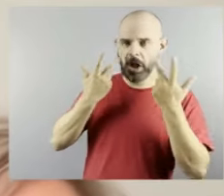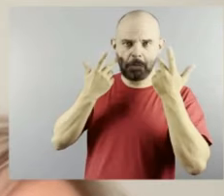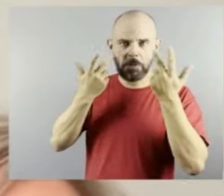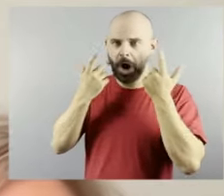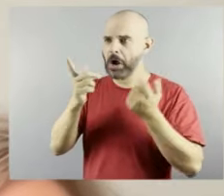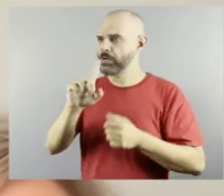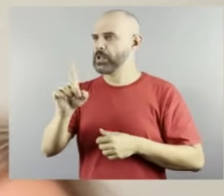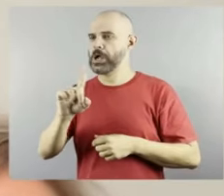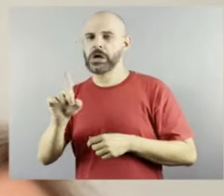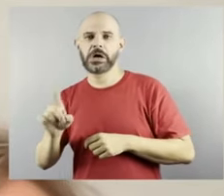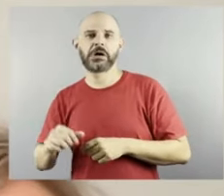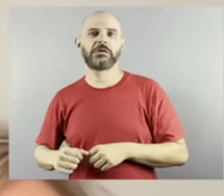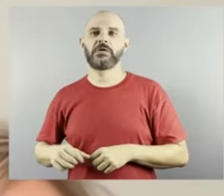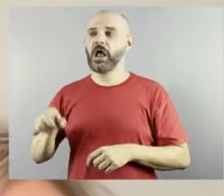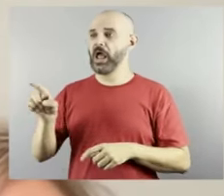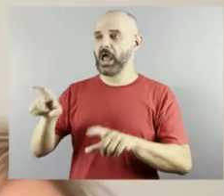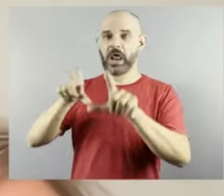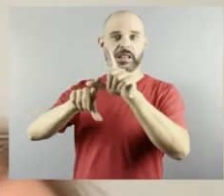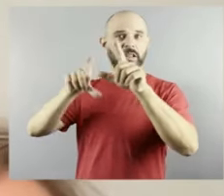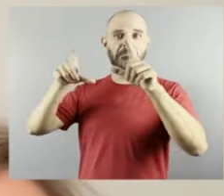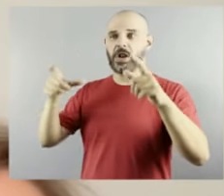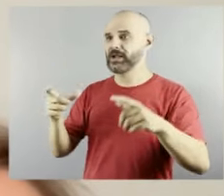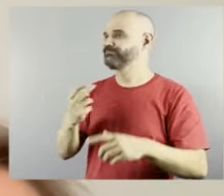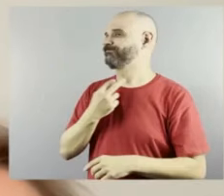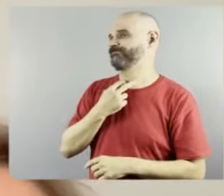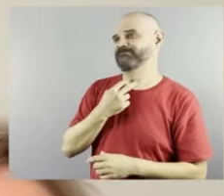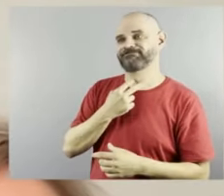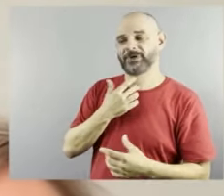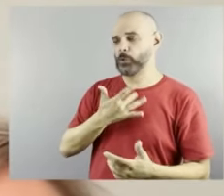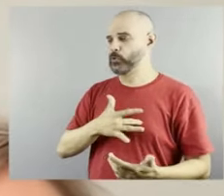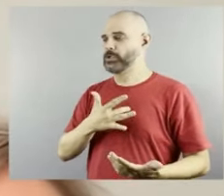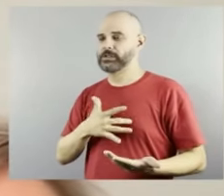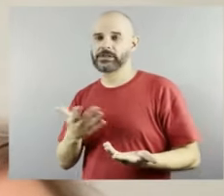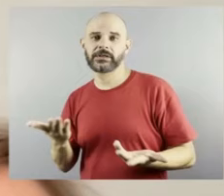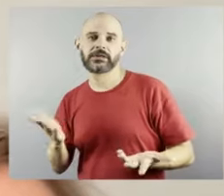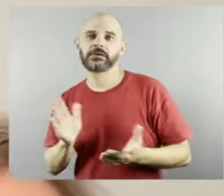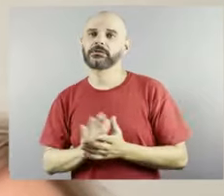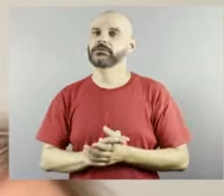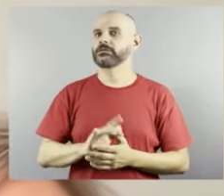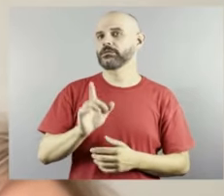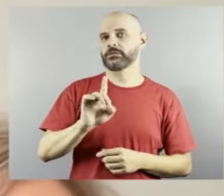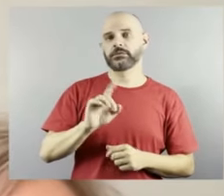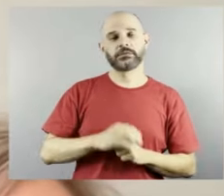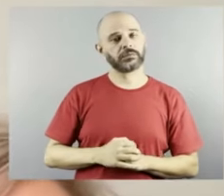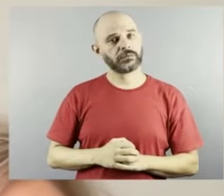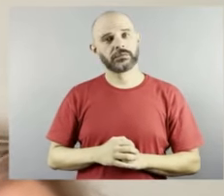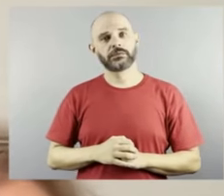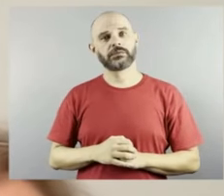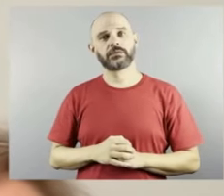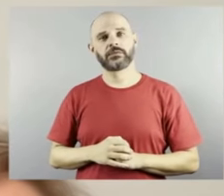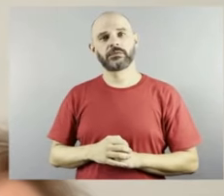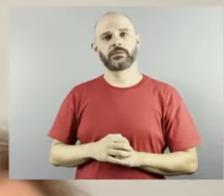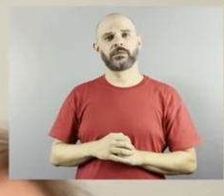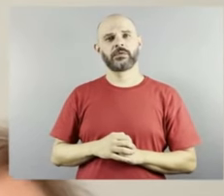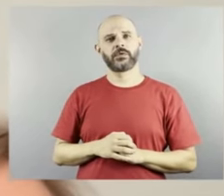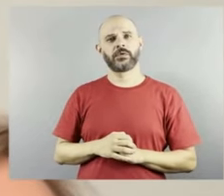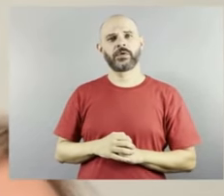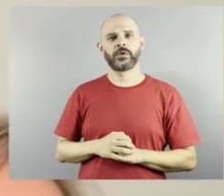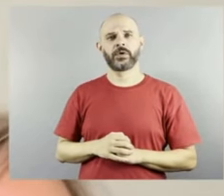é tão interessante, olha, fica, assim, estava falando da empresa. Hoje, ela